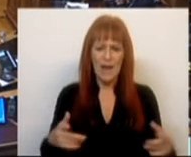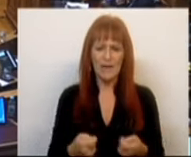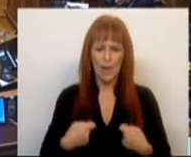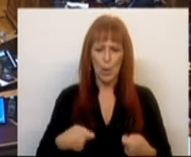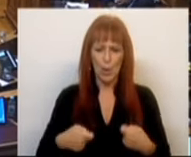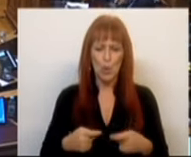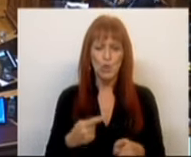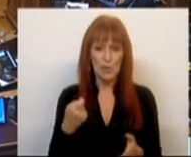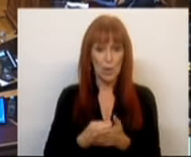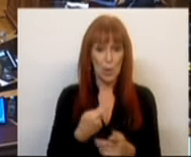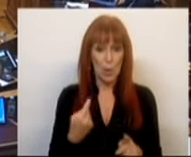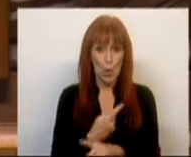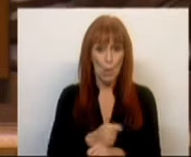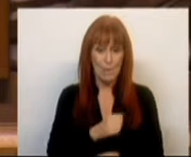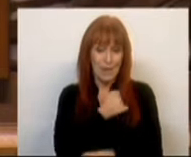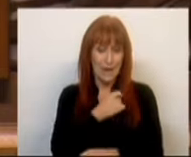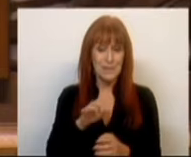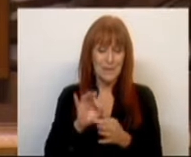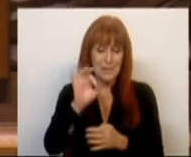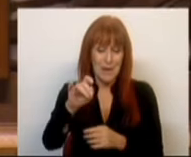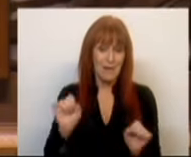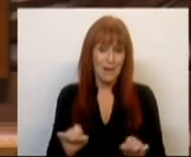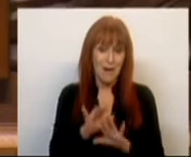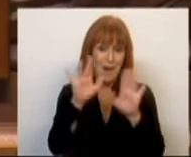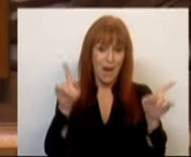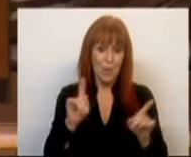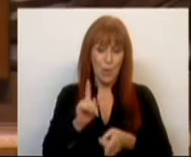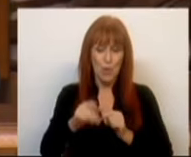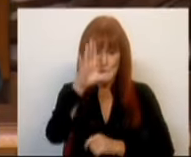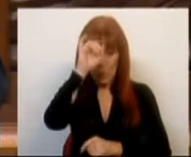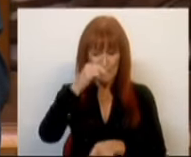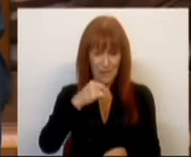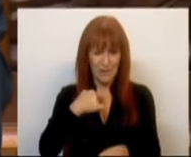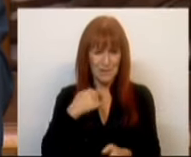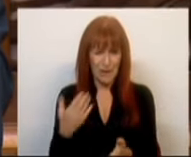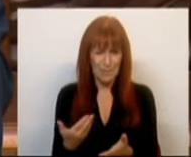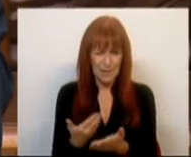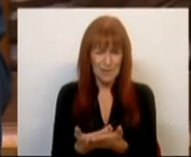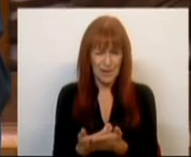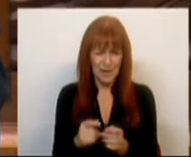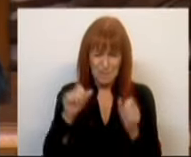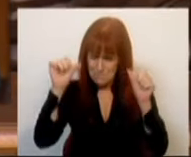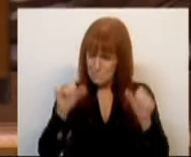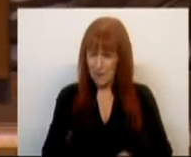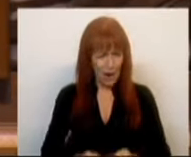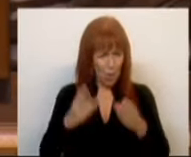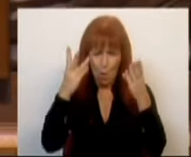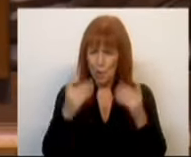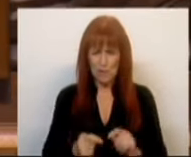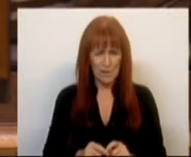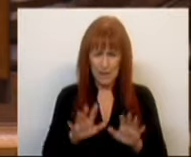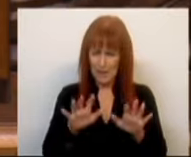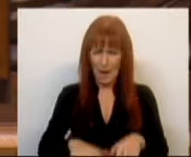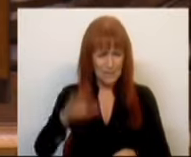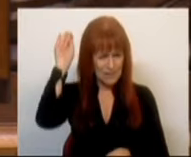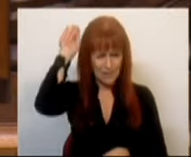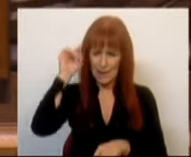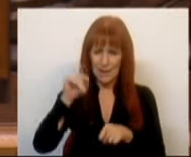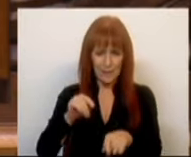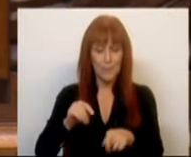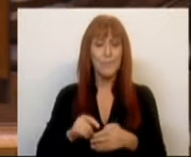habitação e este é mais um sinal claro porque é que este Governo apresenta um mau orçamento à Assembleia da República.